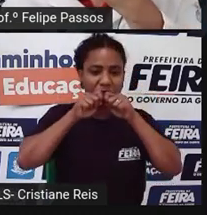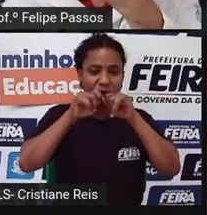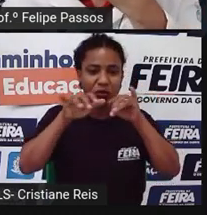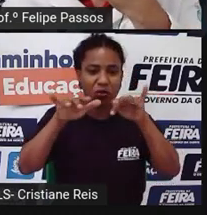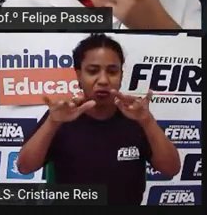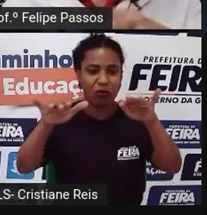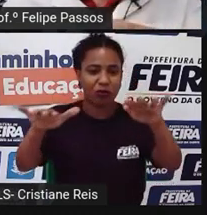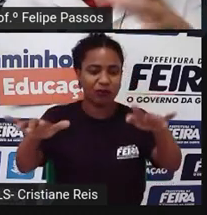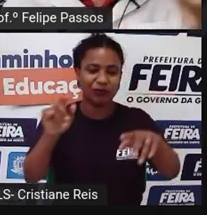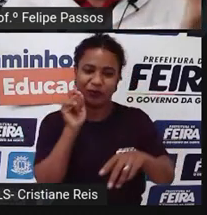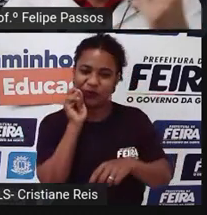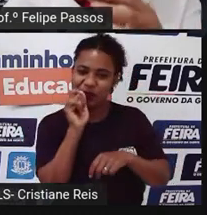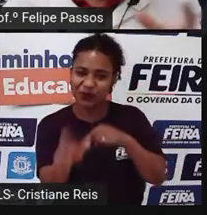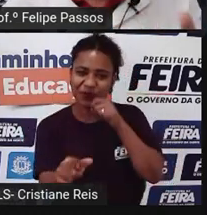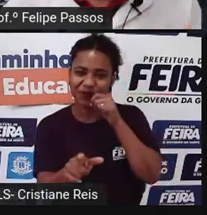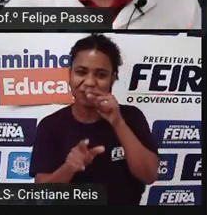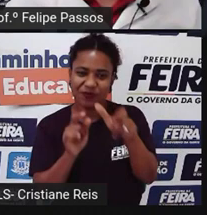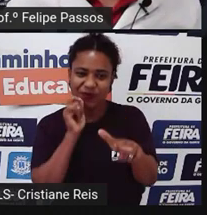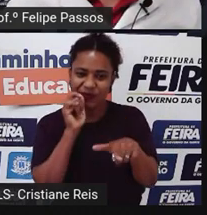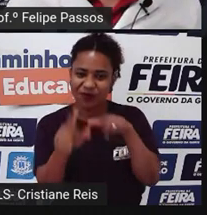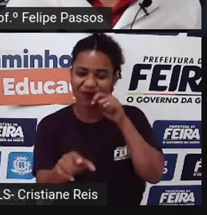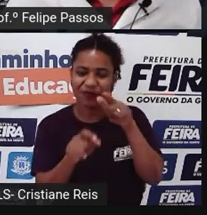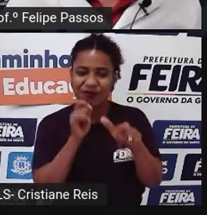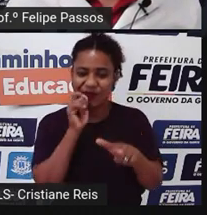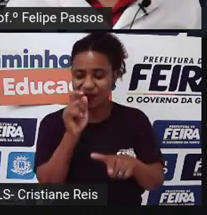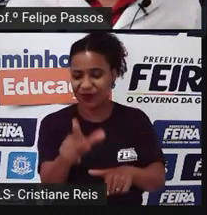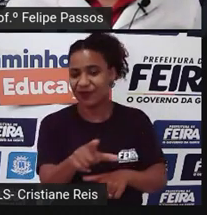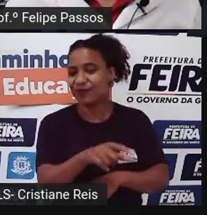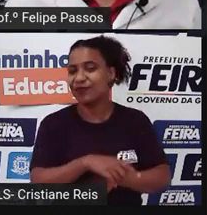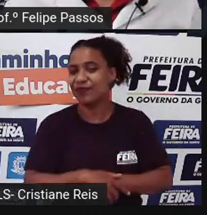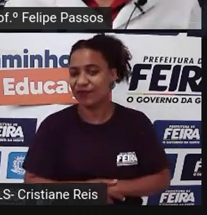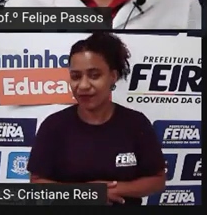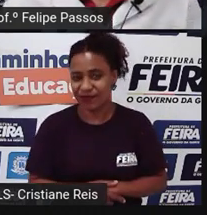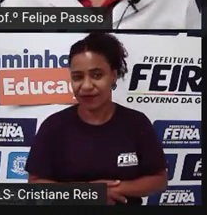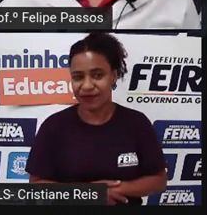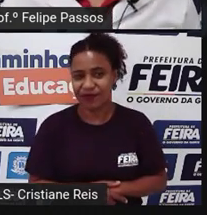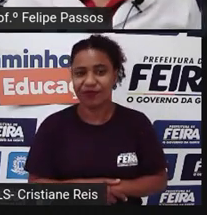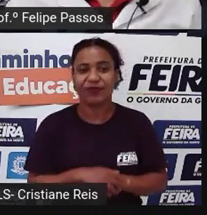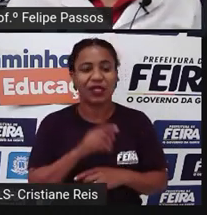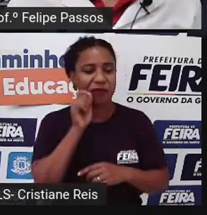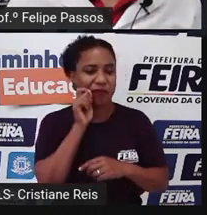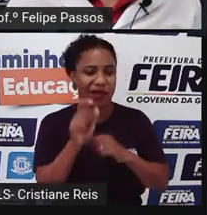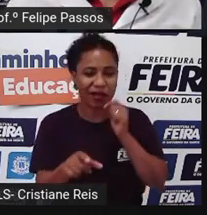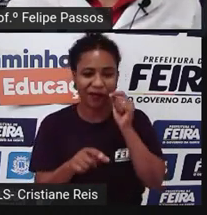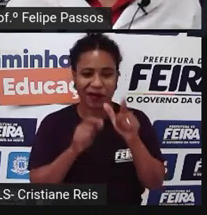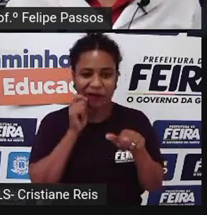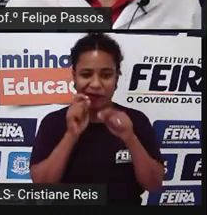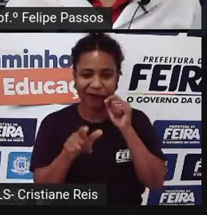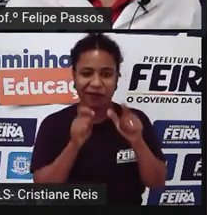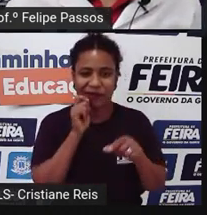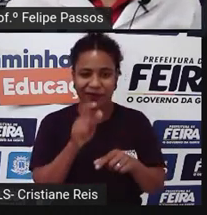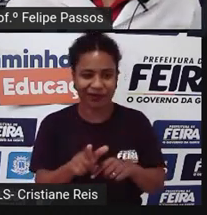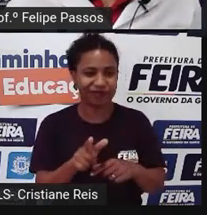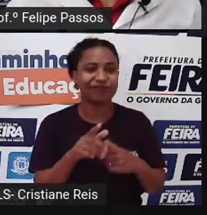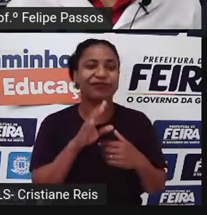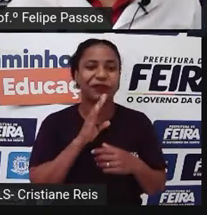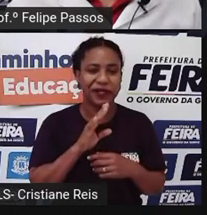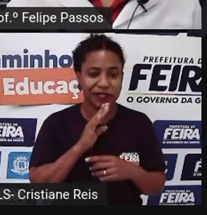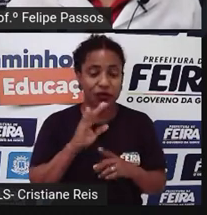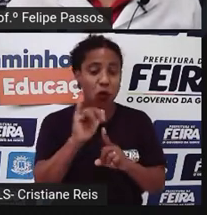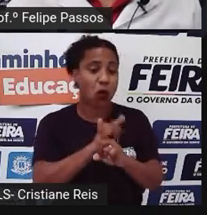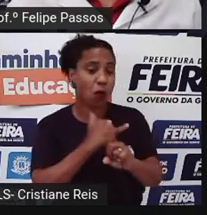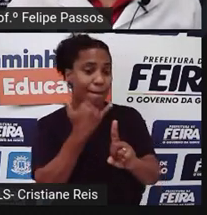para, usando em palavras mais populares, esculhambar essa pessoa. O bullying